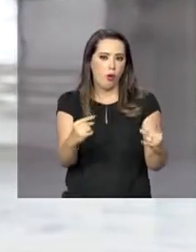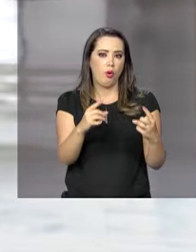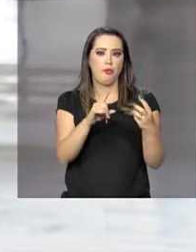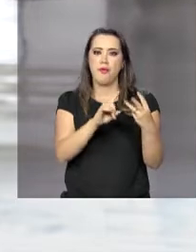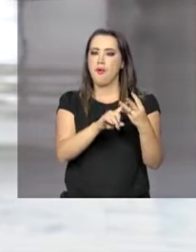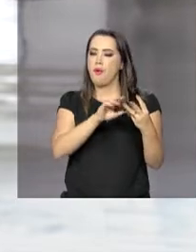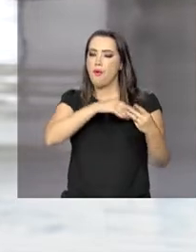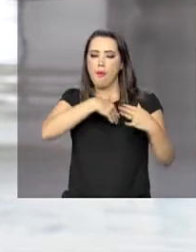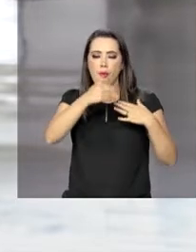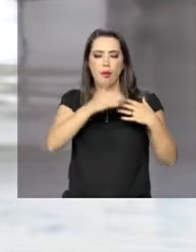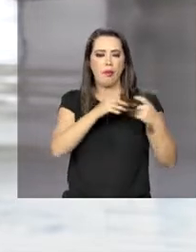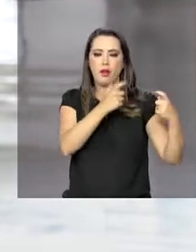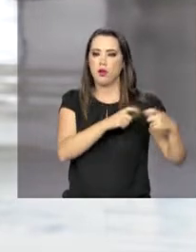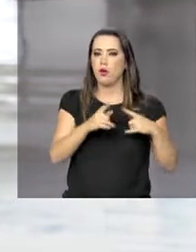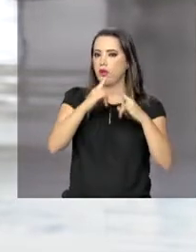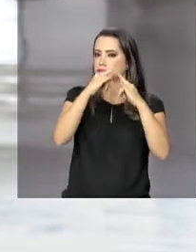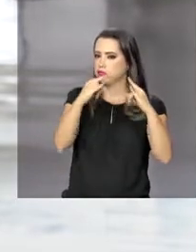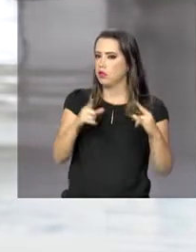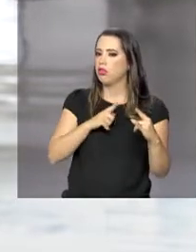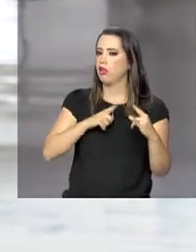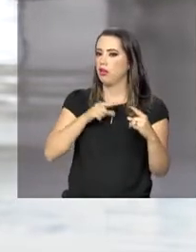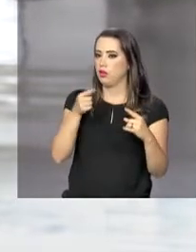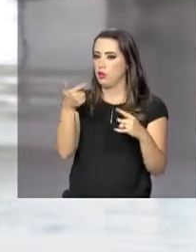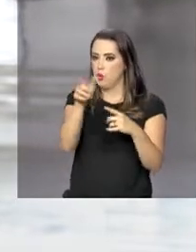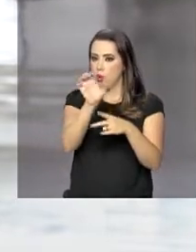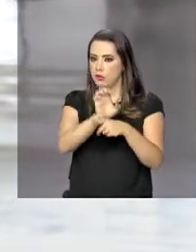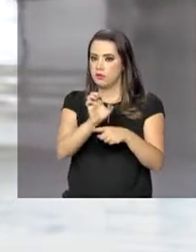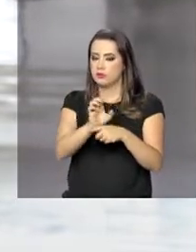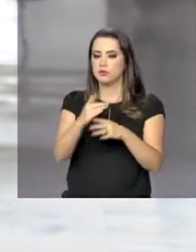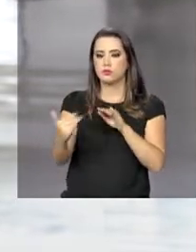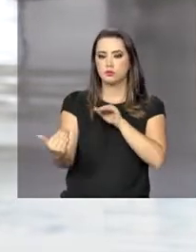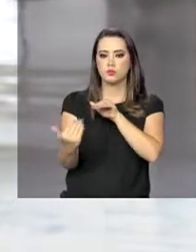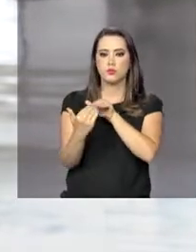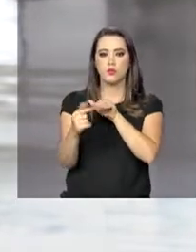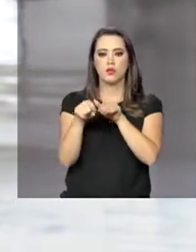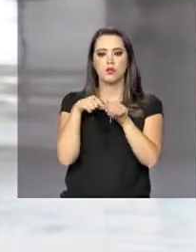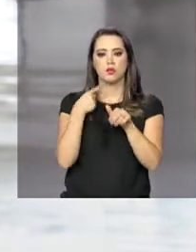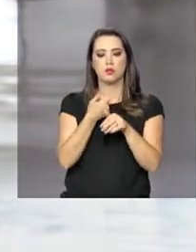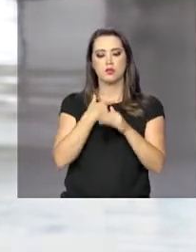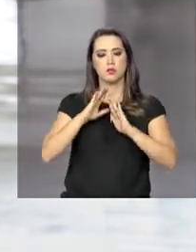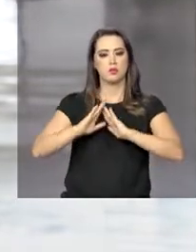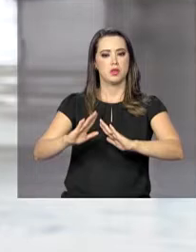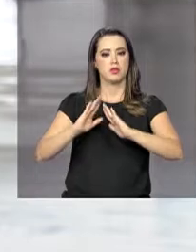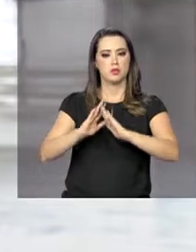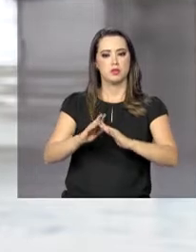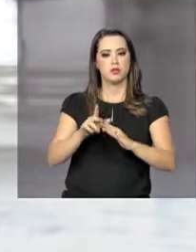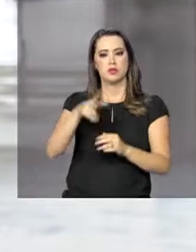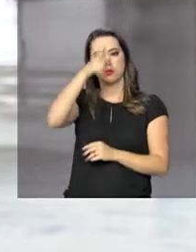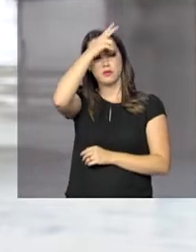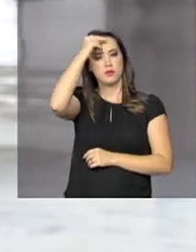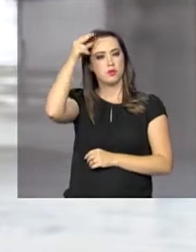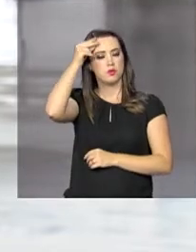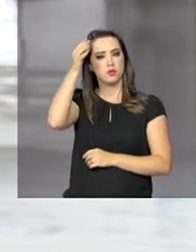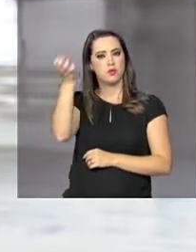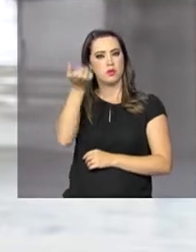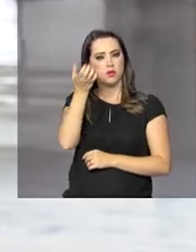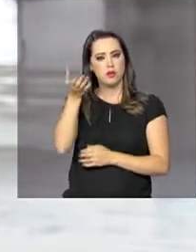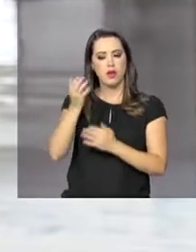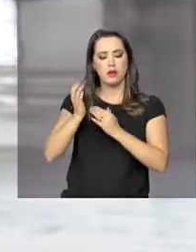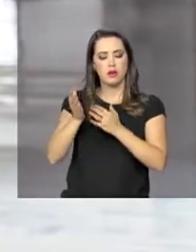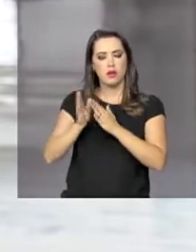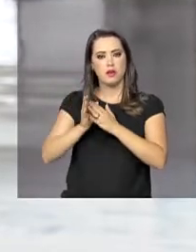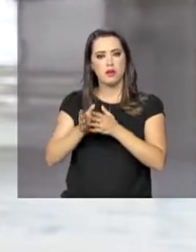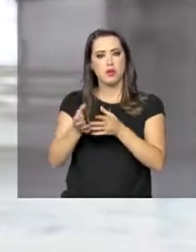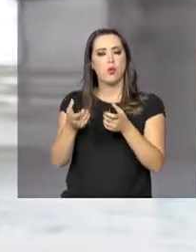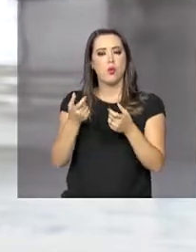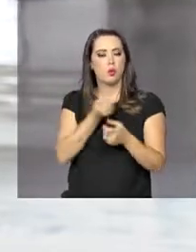ONGs, entidades religiosas, eles são muito parceiros, né? A gente recebe solicitações de prefeituras que querem acolher um